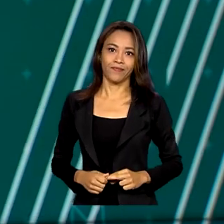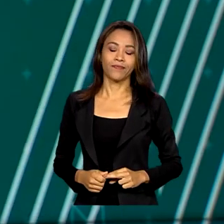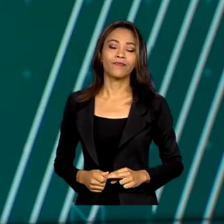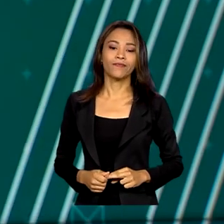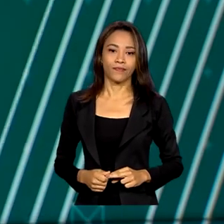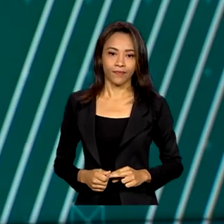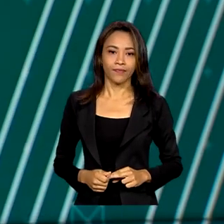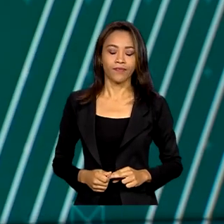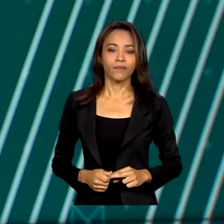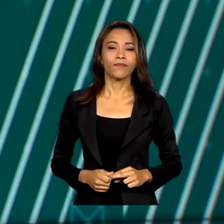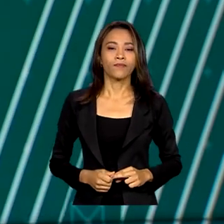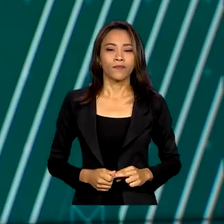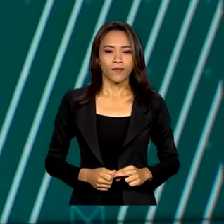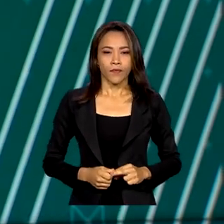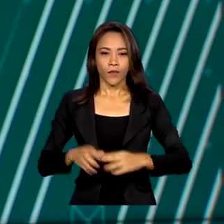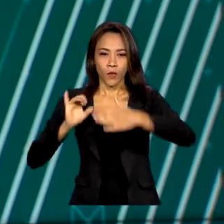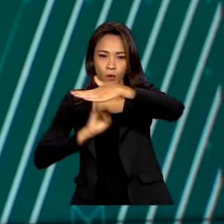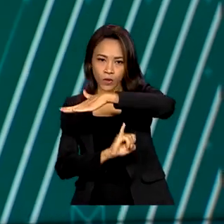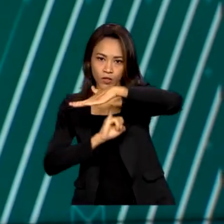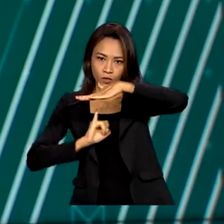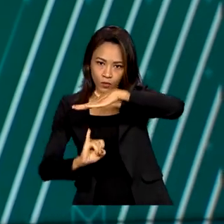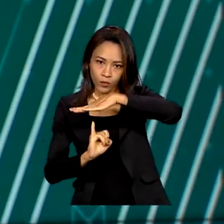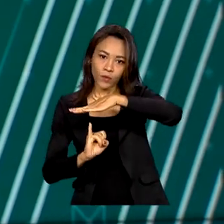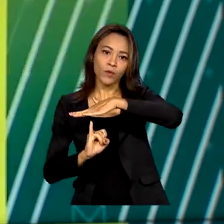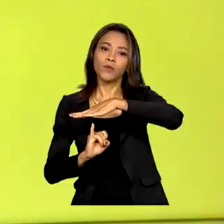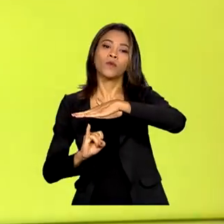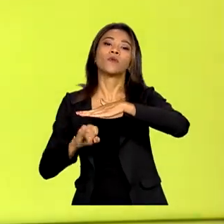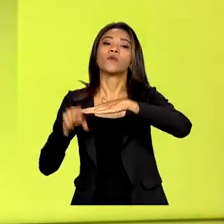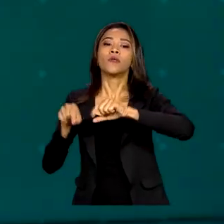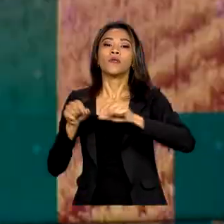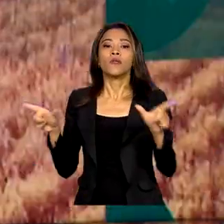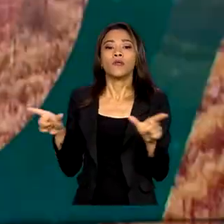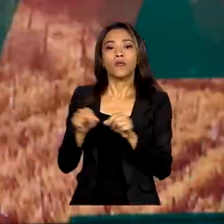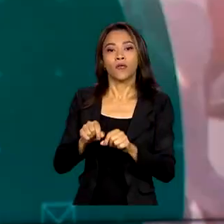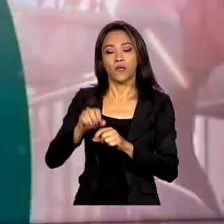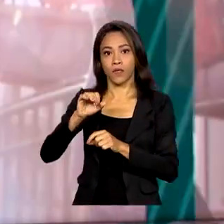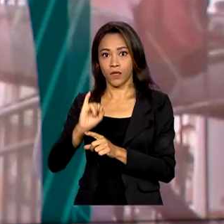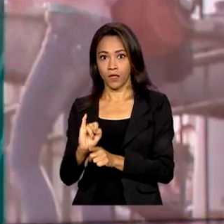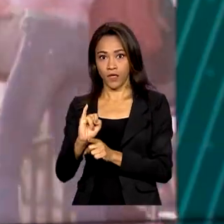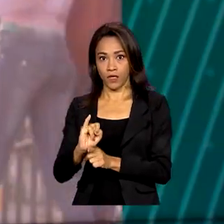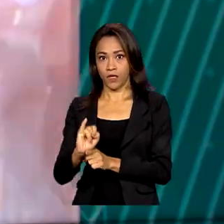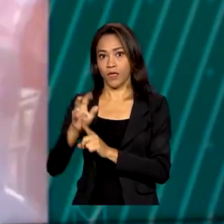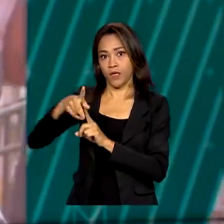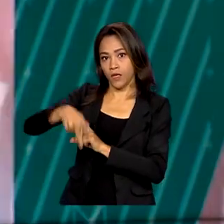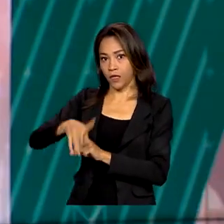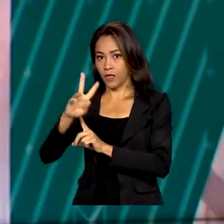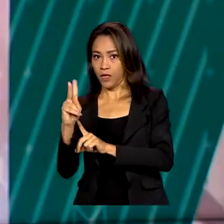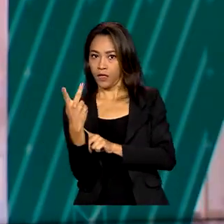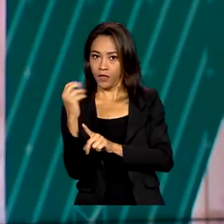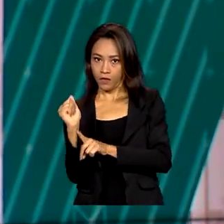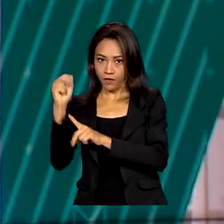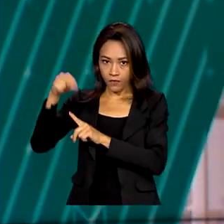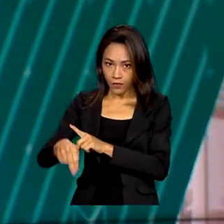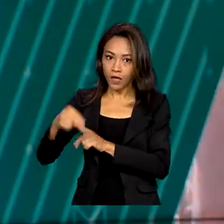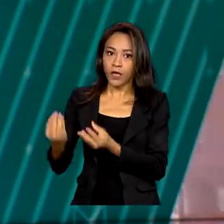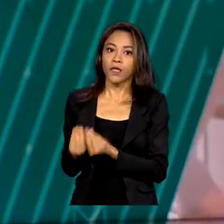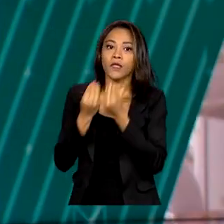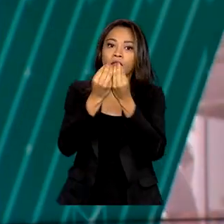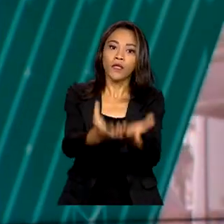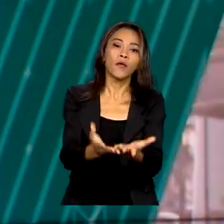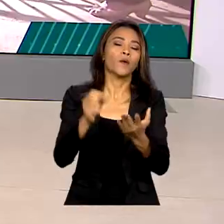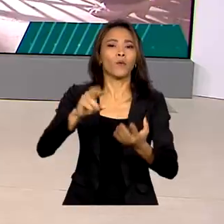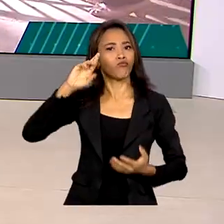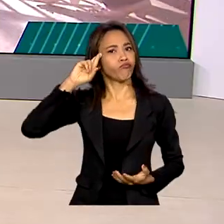O Instituto Nacional de Patrimônio Histórico e Artístico Nacional deu posse aos membros do Comitê Gestor do Cais do